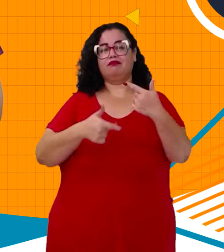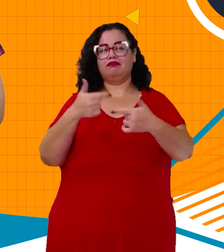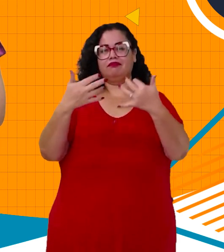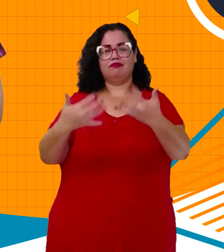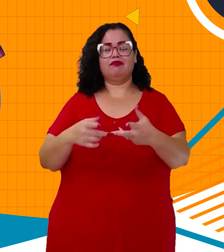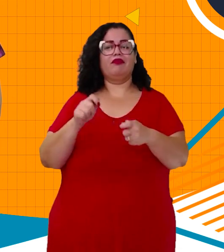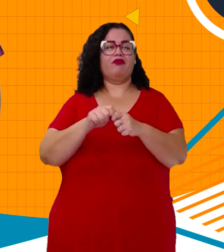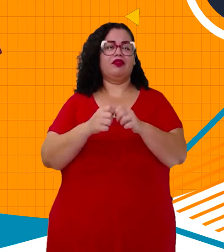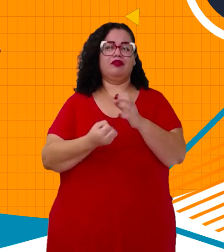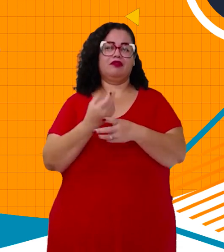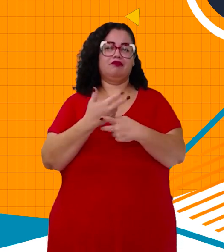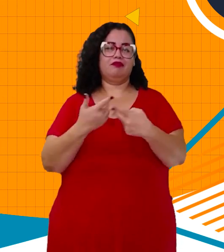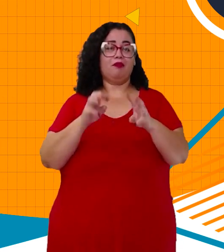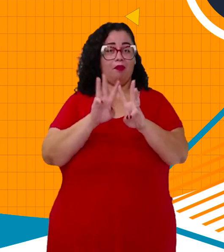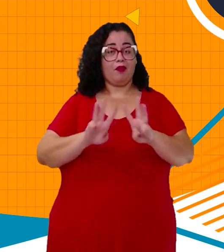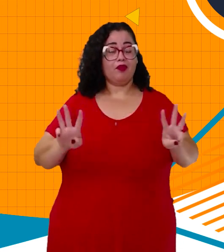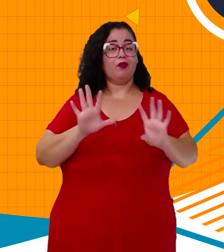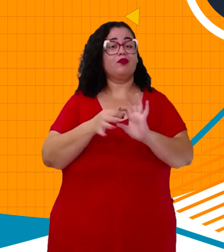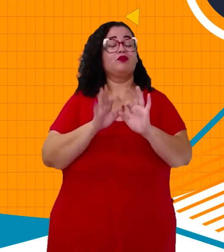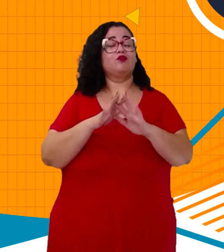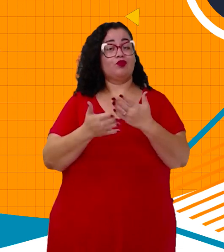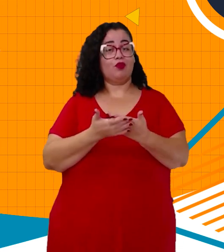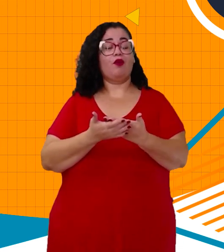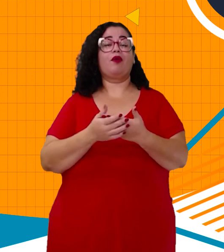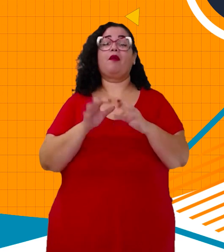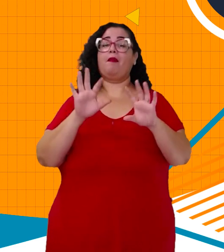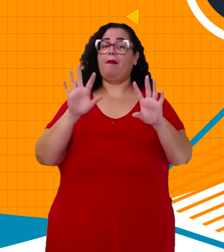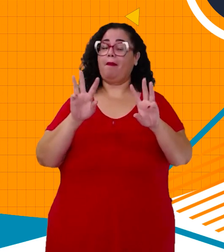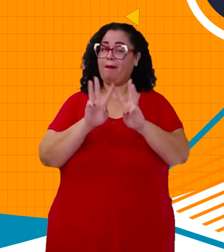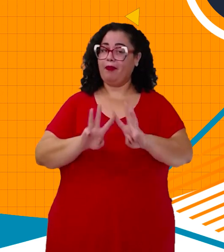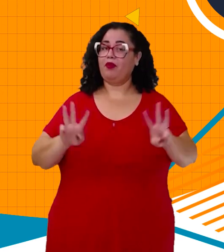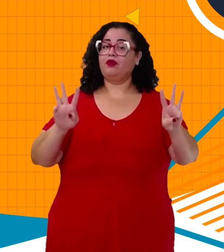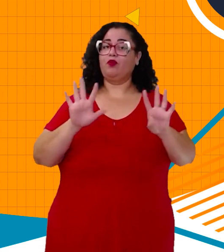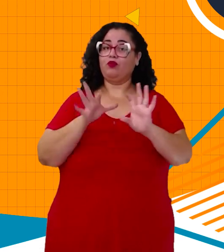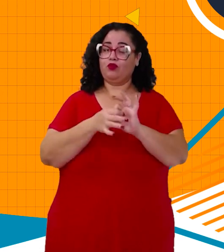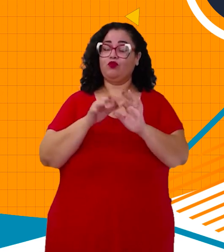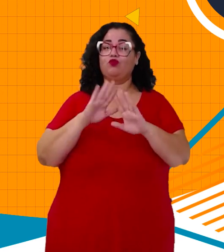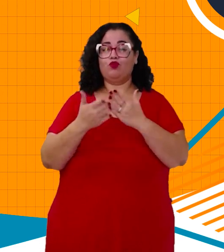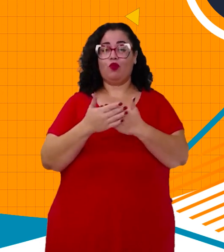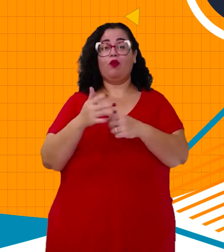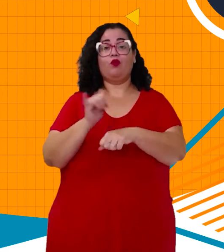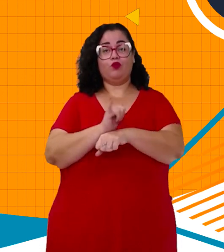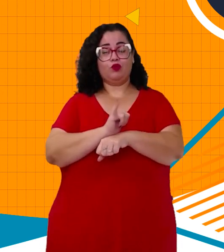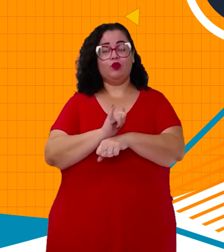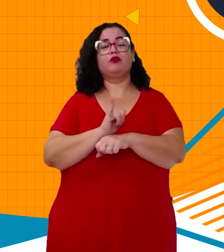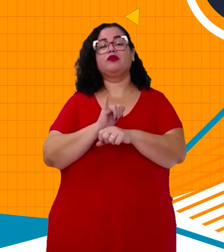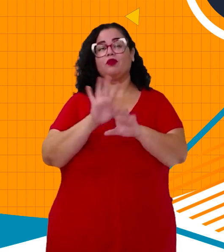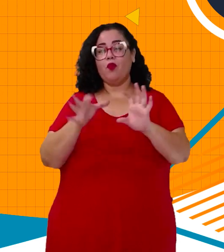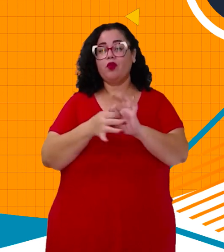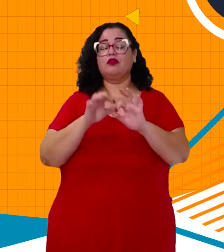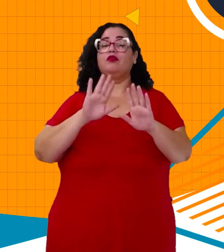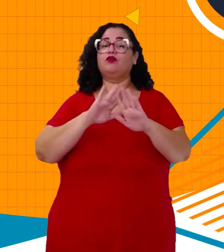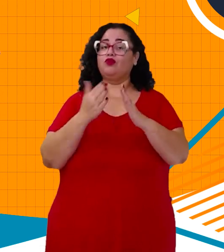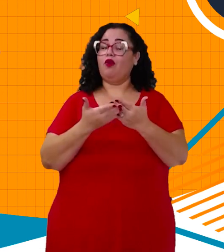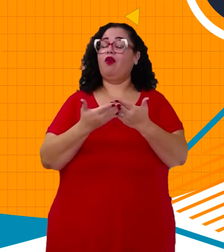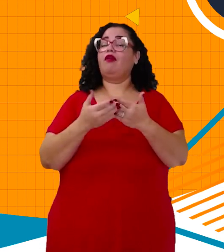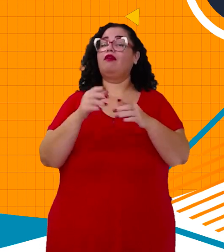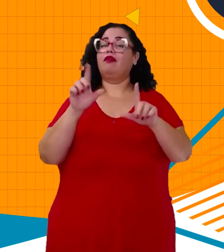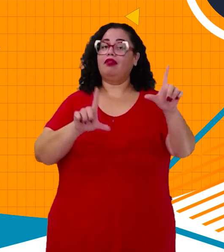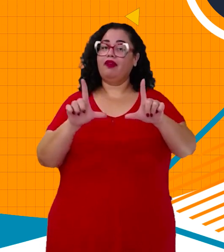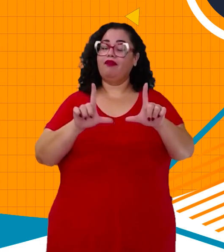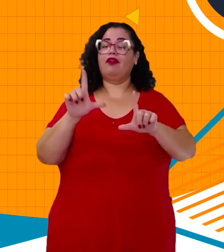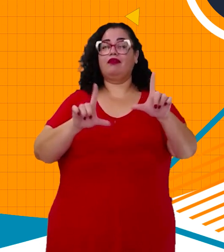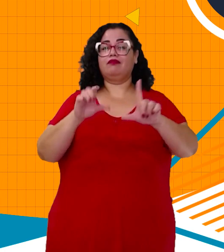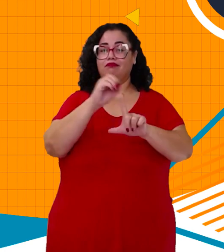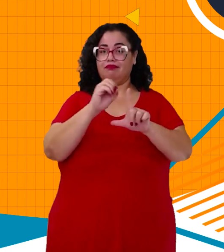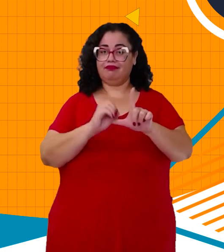trabalha diretamente nas produções do Portal Conexão Escola, Portal Conexão Escola no YouTube e Conexão Escola